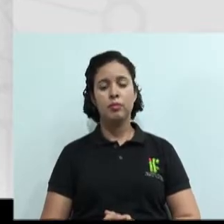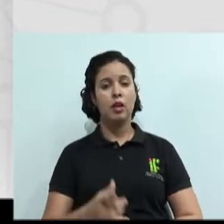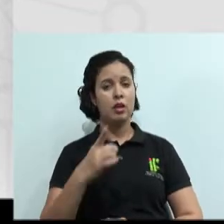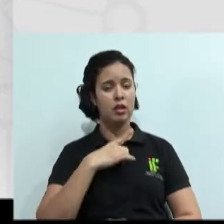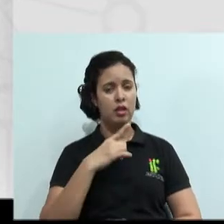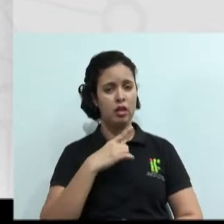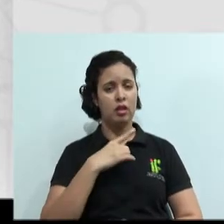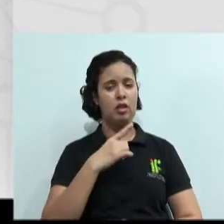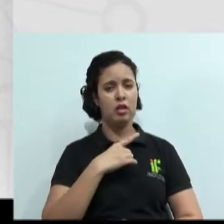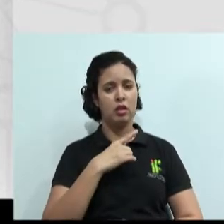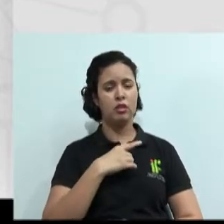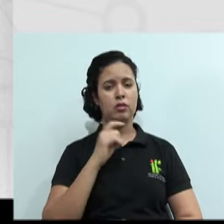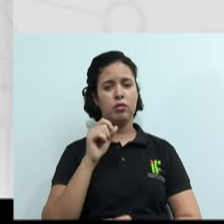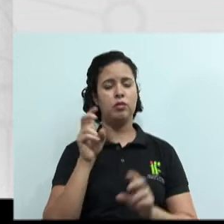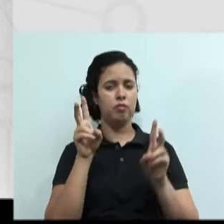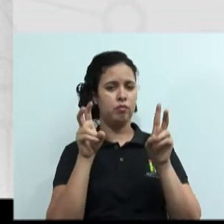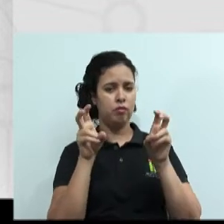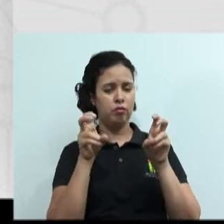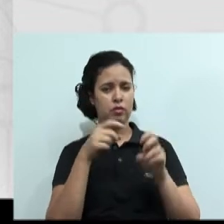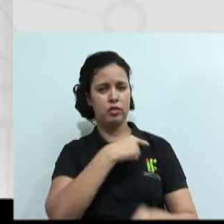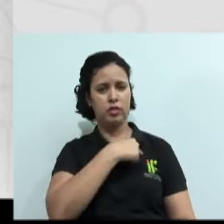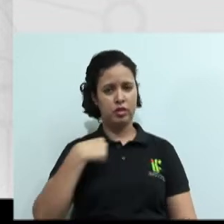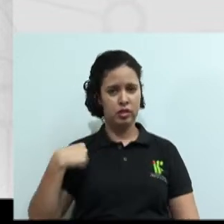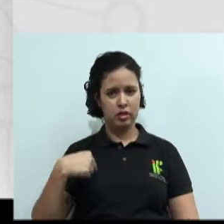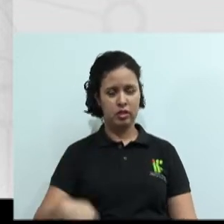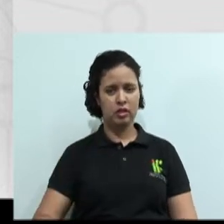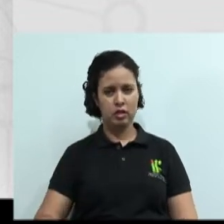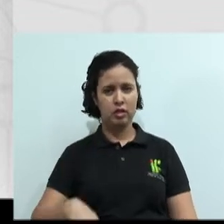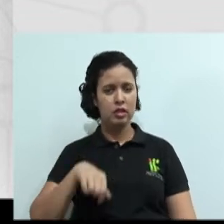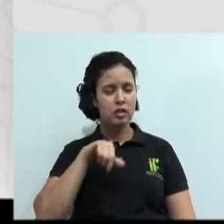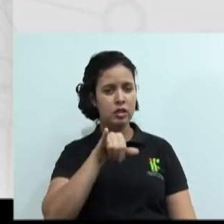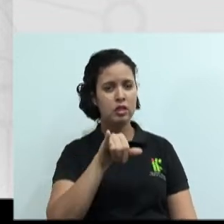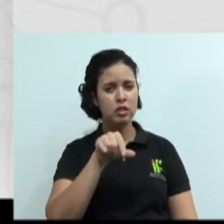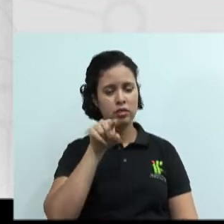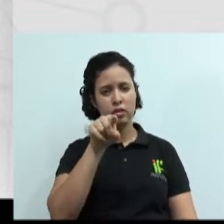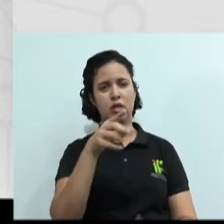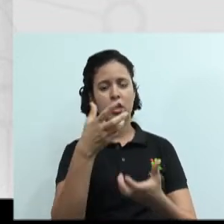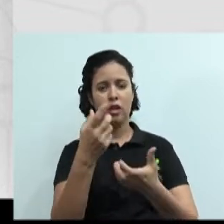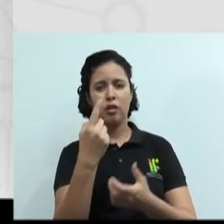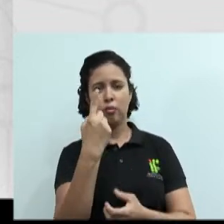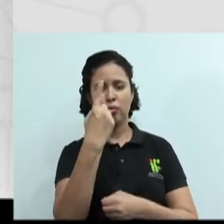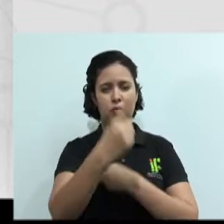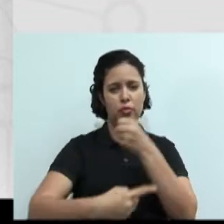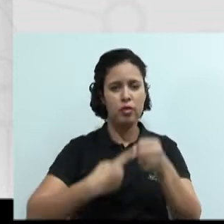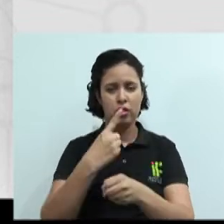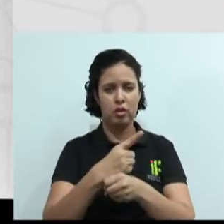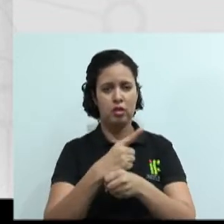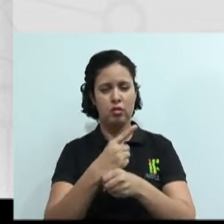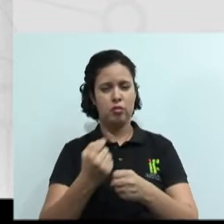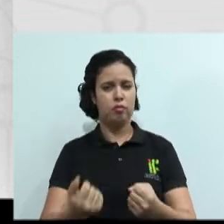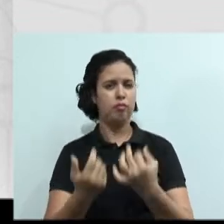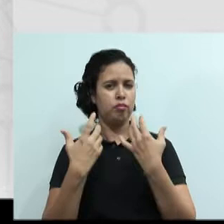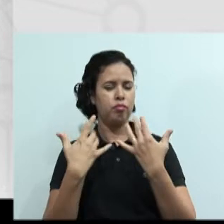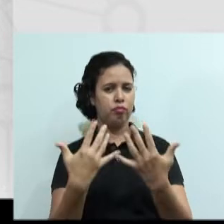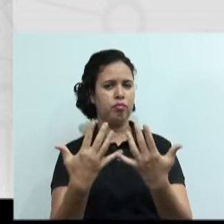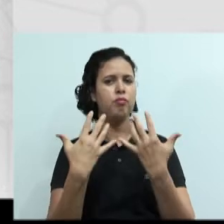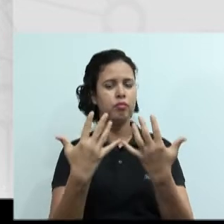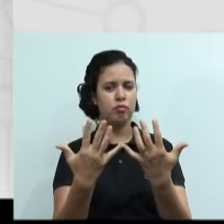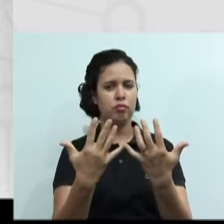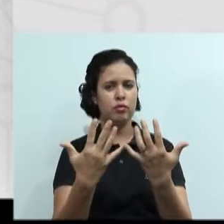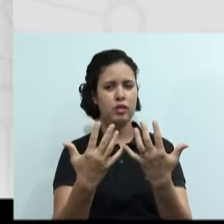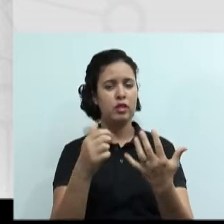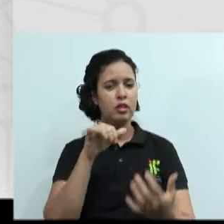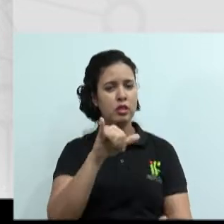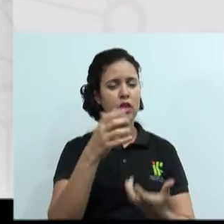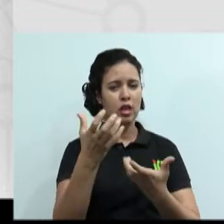provérbio chinês que ele diz o seguinte, se você quer um ano de prosperidade, então cultive trigo. Se você